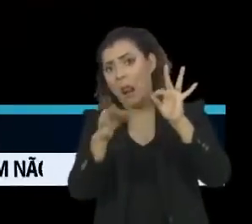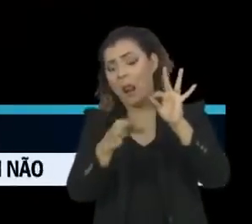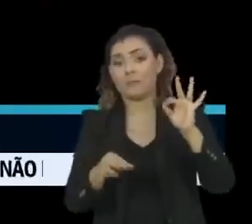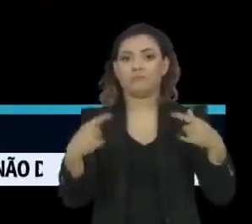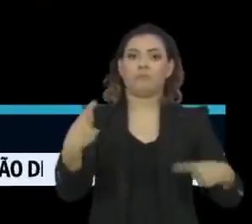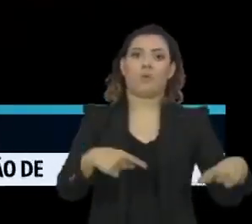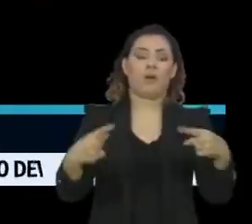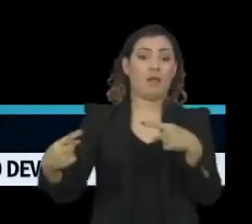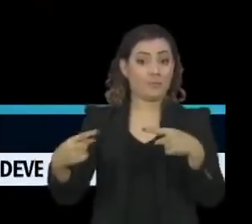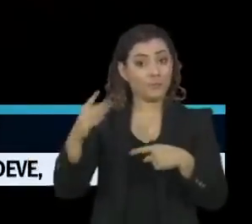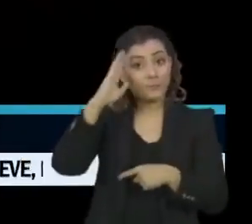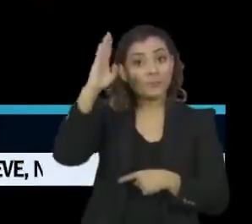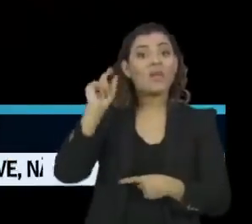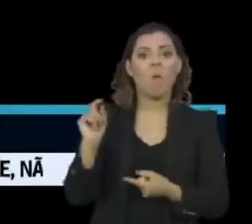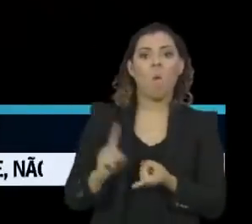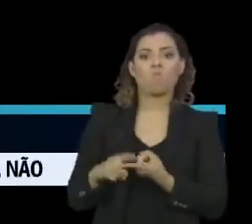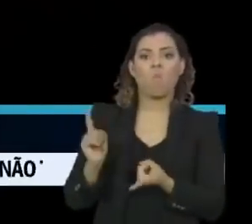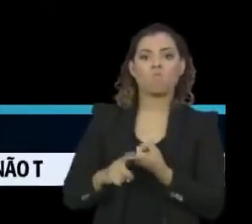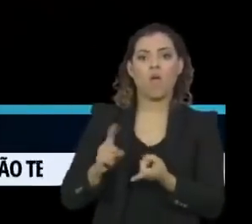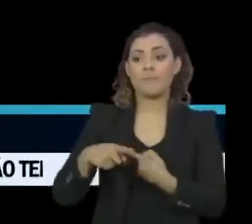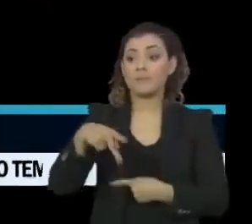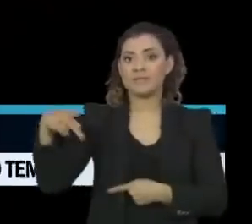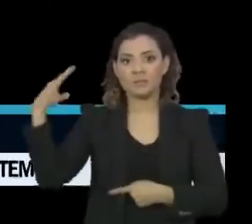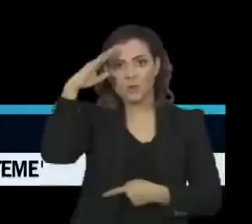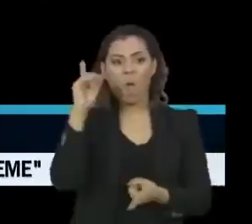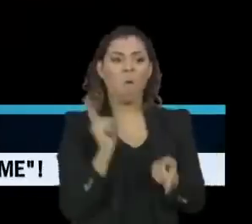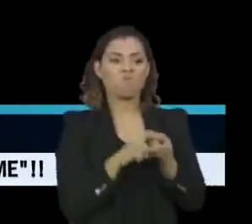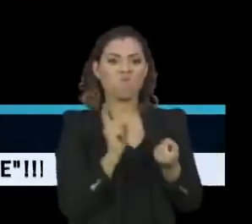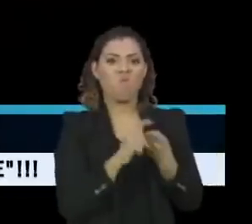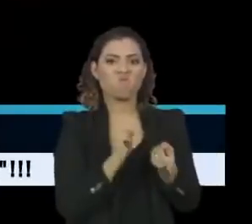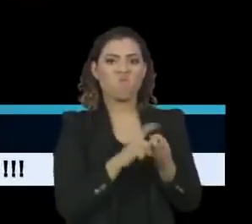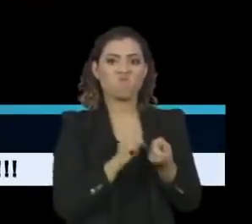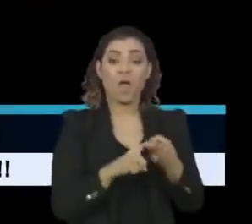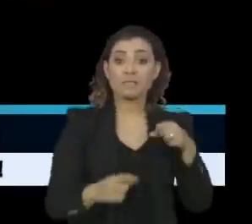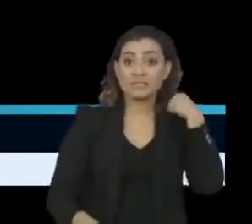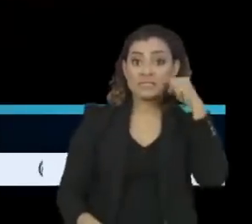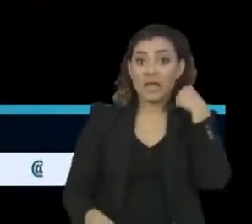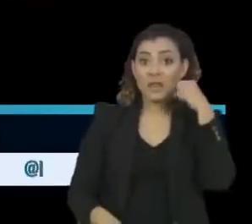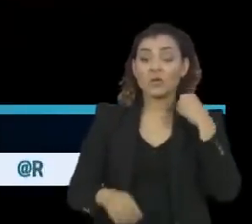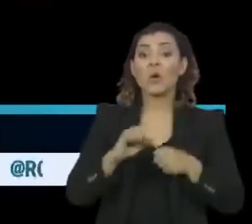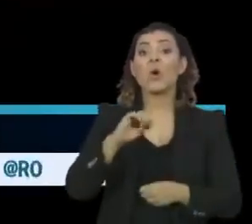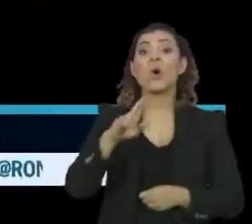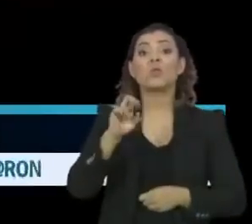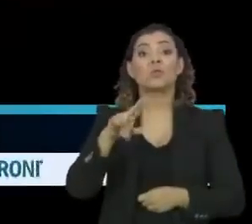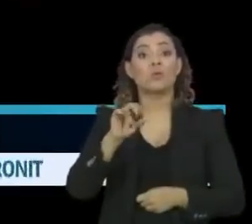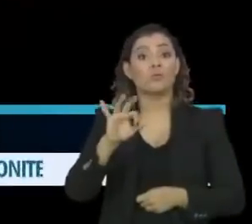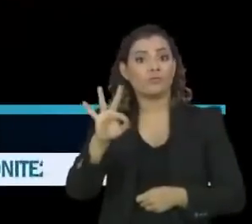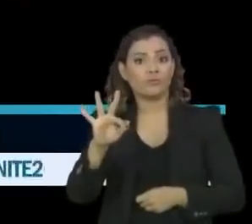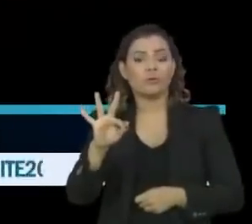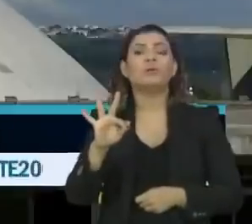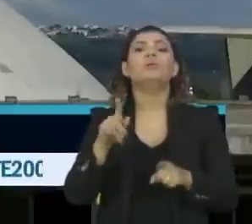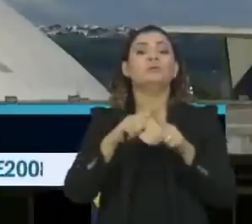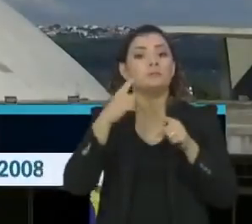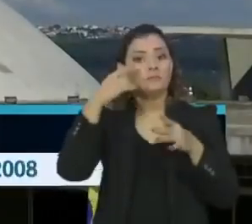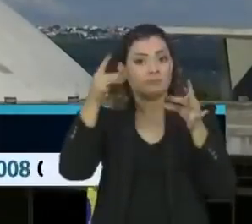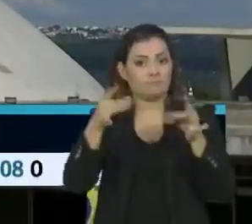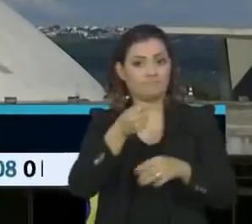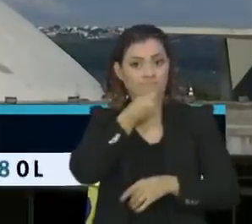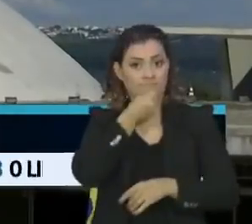polêmico deles, talvez, a ameaça de Bolsonaro contra o senador, o senador Randolph Rodrigues. A gente vai acompanhar na reportagem.